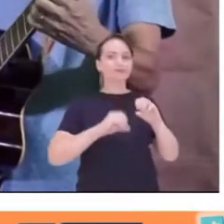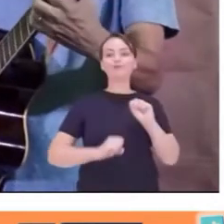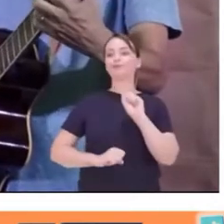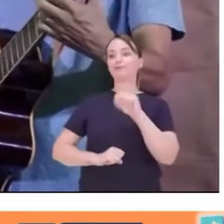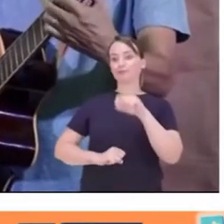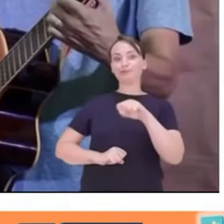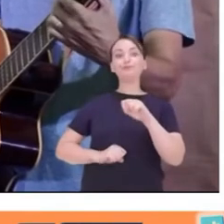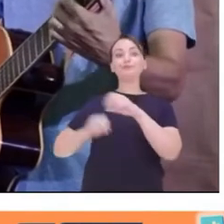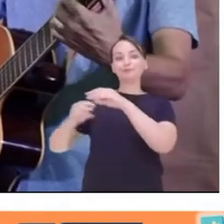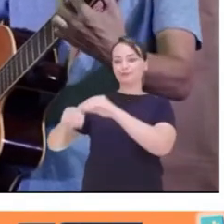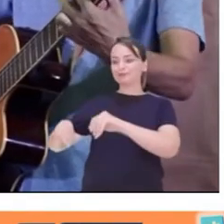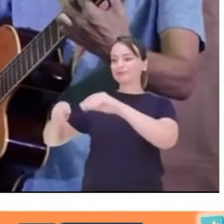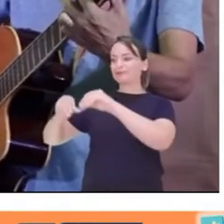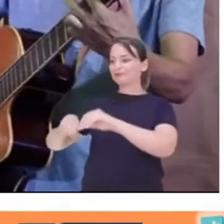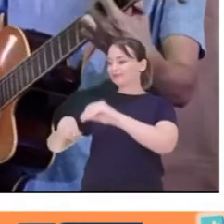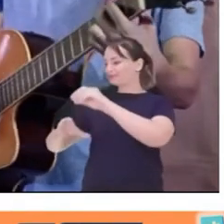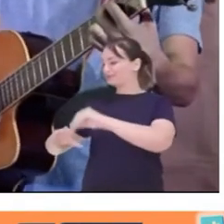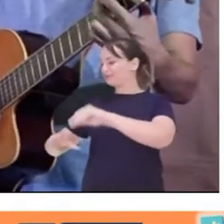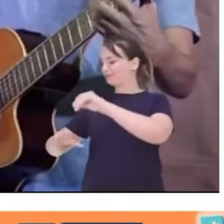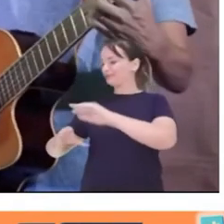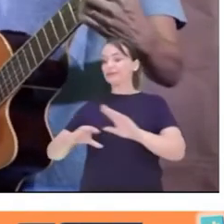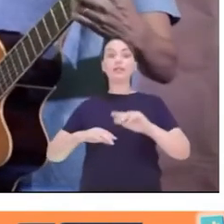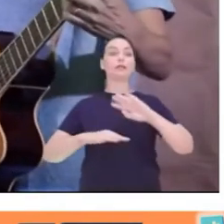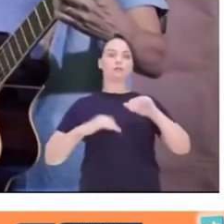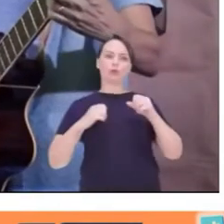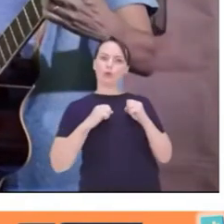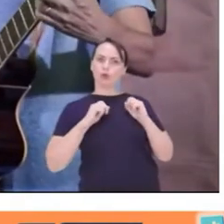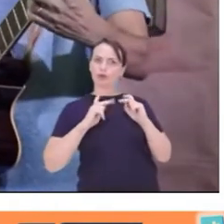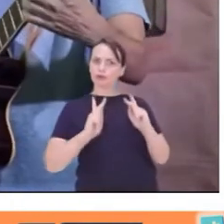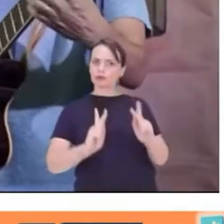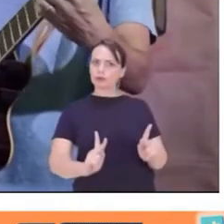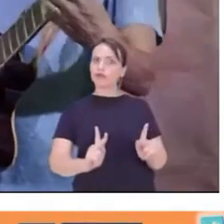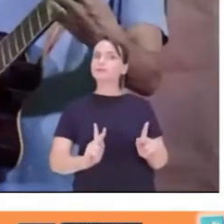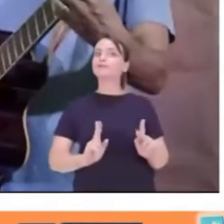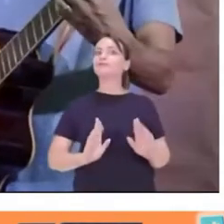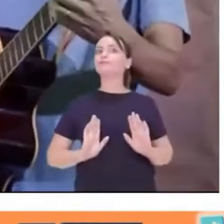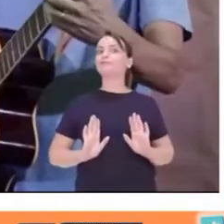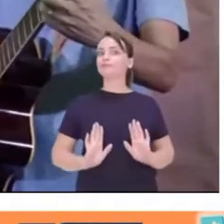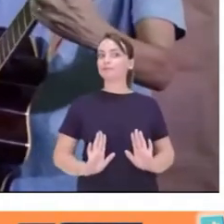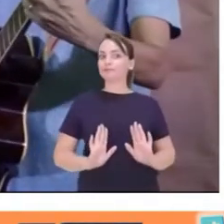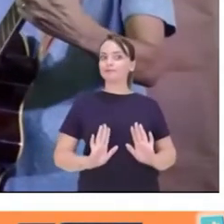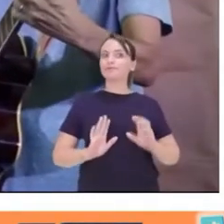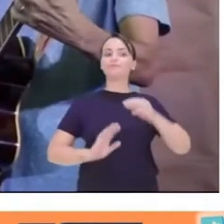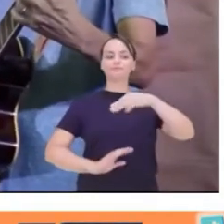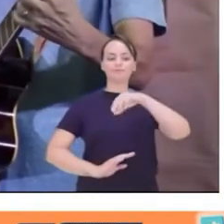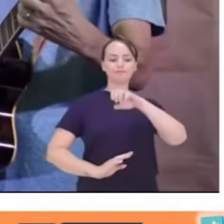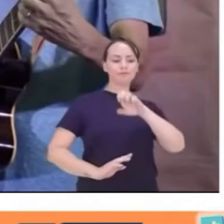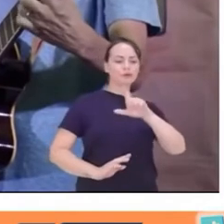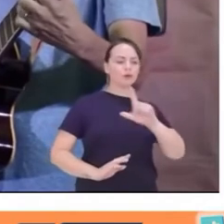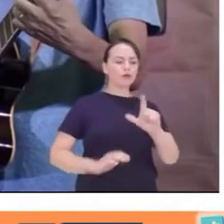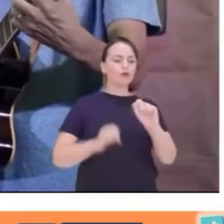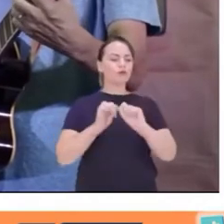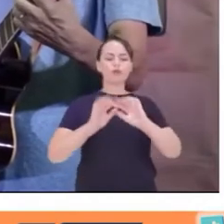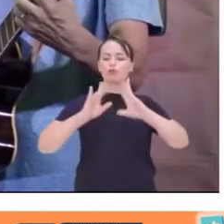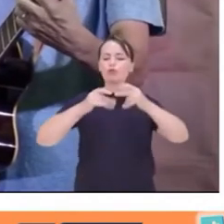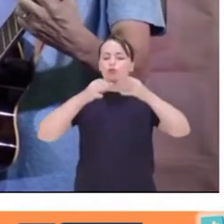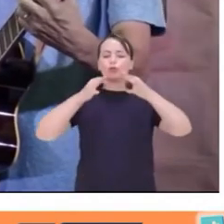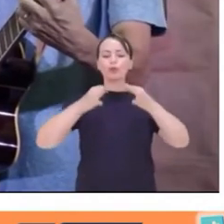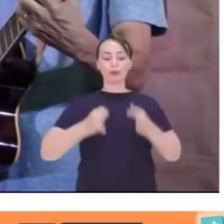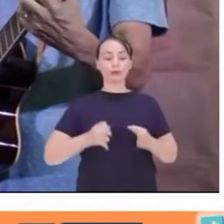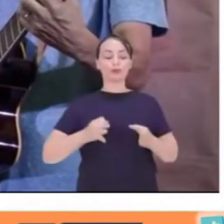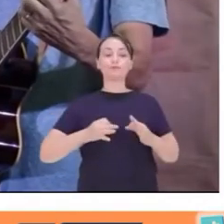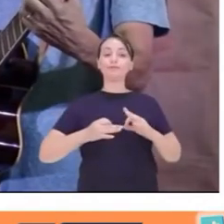Manuel também colocou o sal. Até aí, tudo bem. Manuel fez tudo certinho.